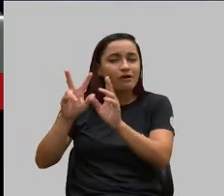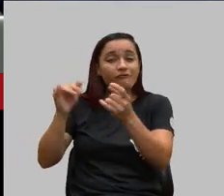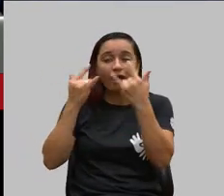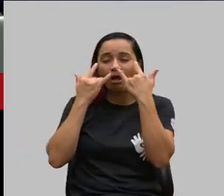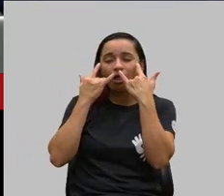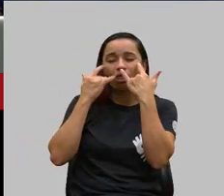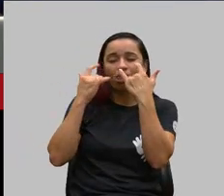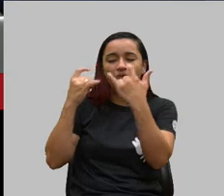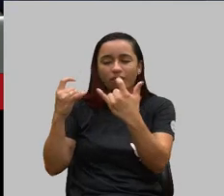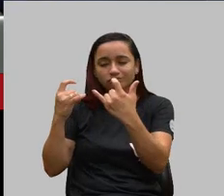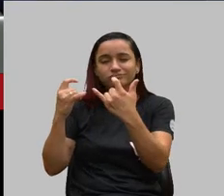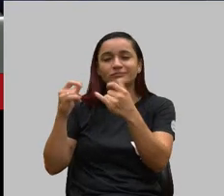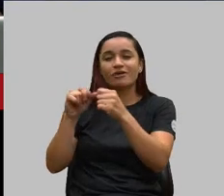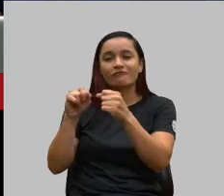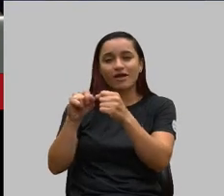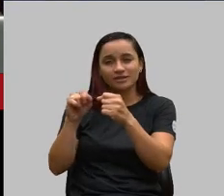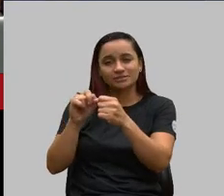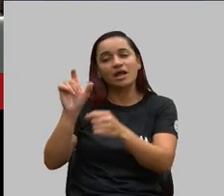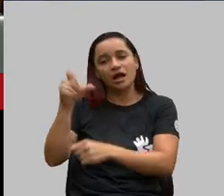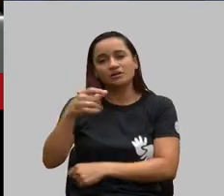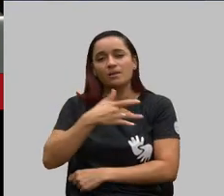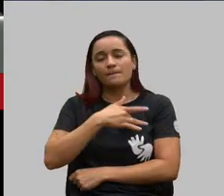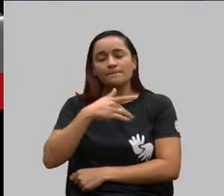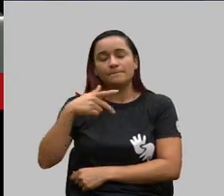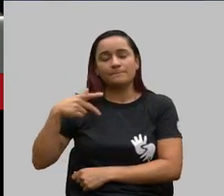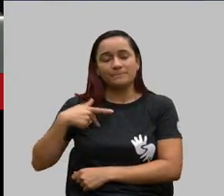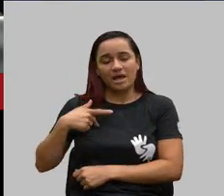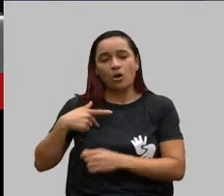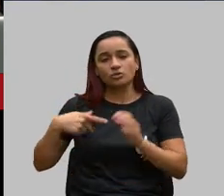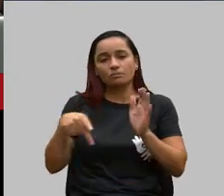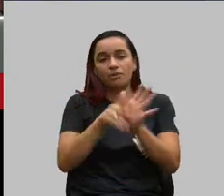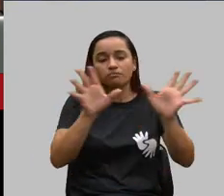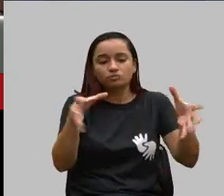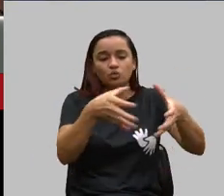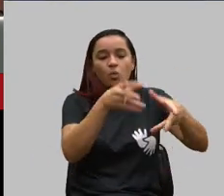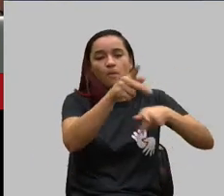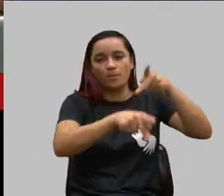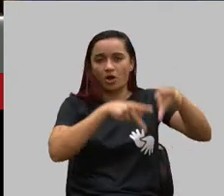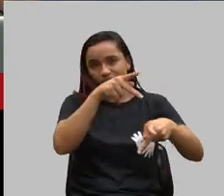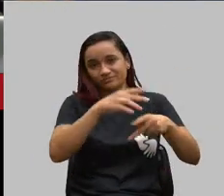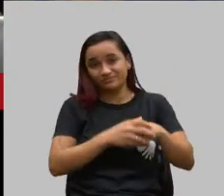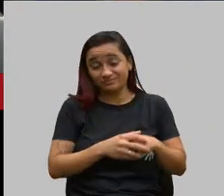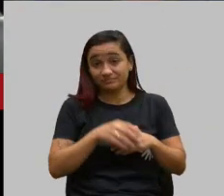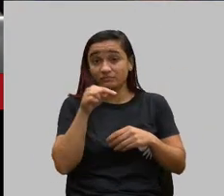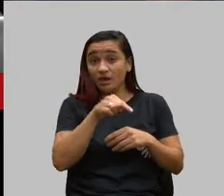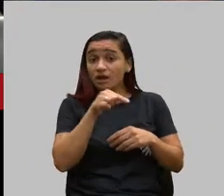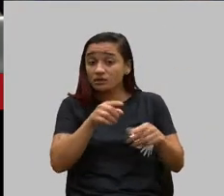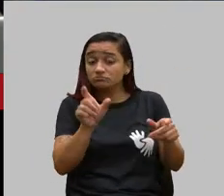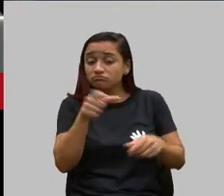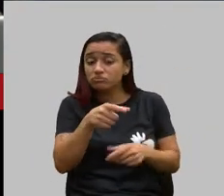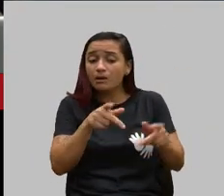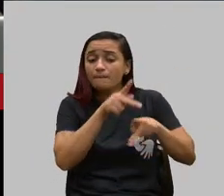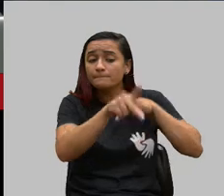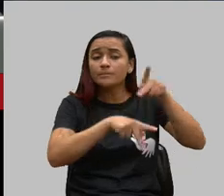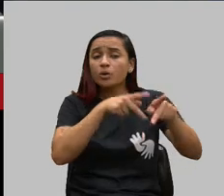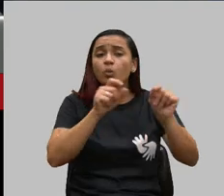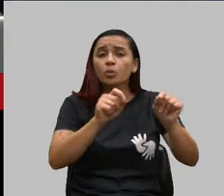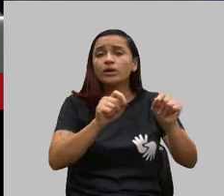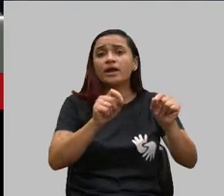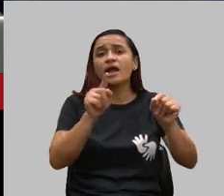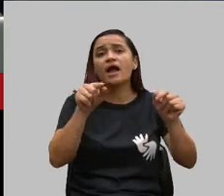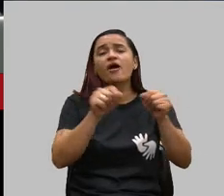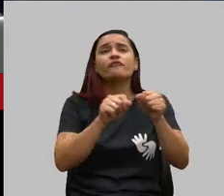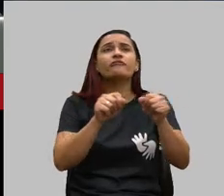os planos coletivos. E os planos coletivos são aqueles que englobam não só aqueles feitos por multinacionais,